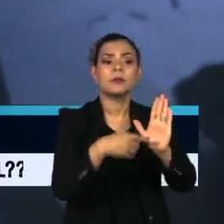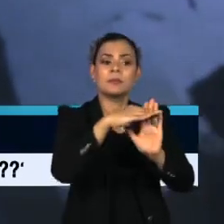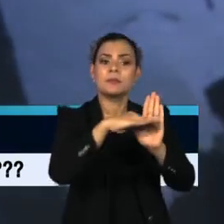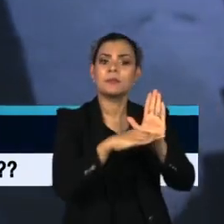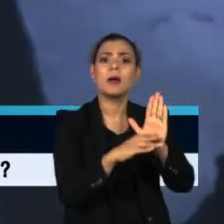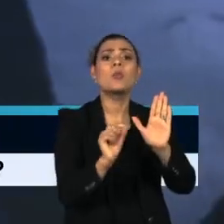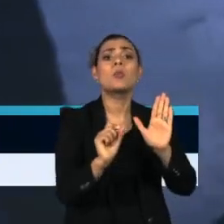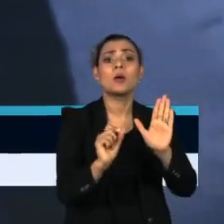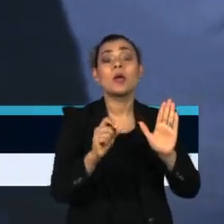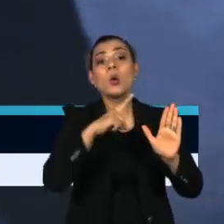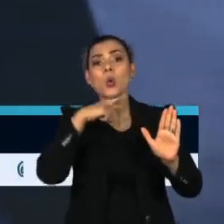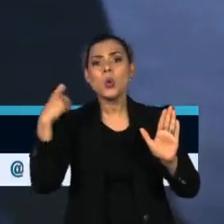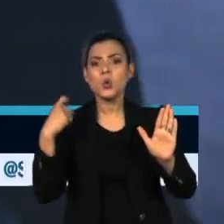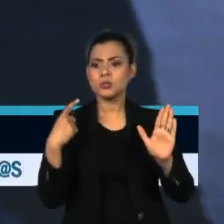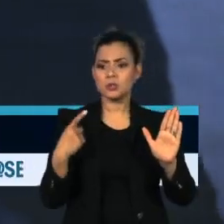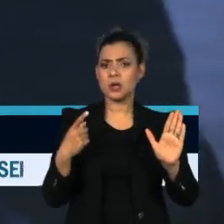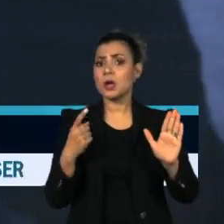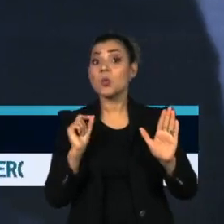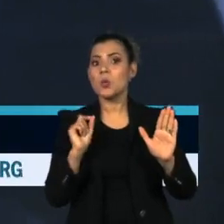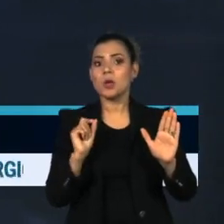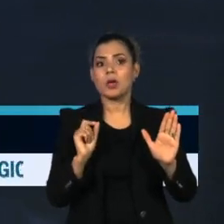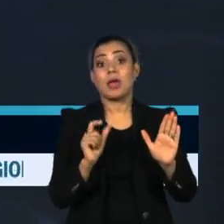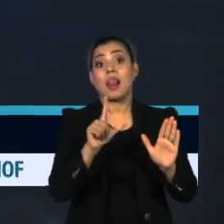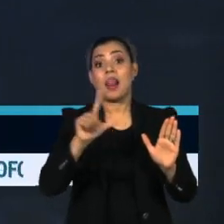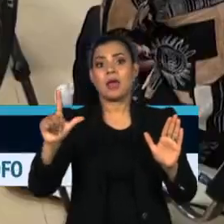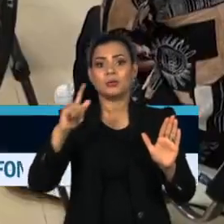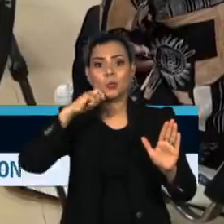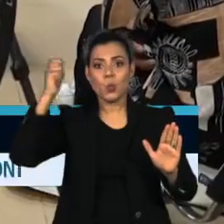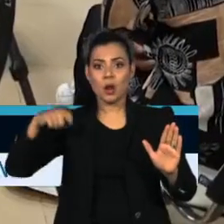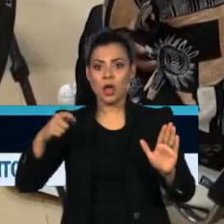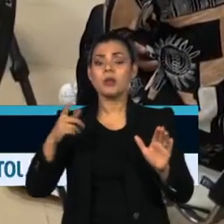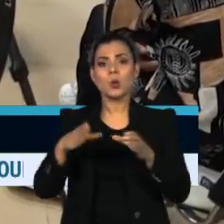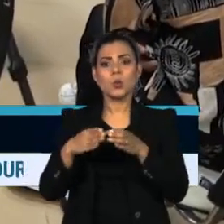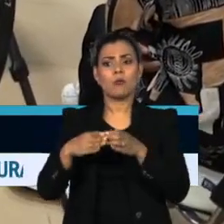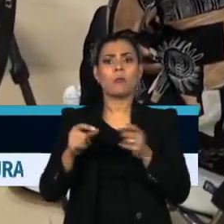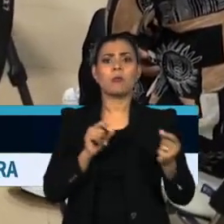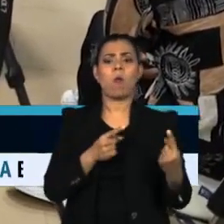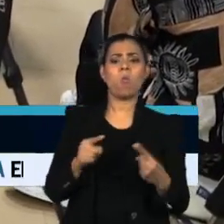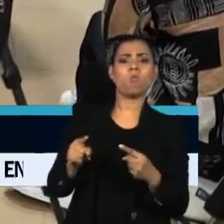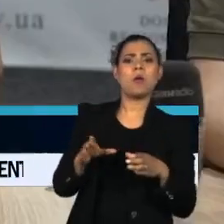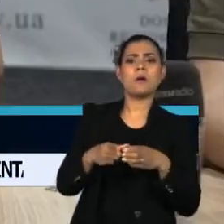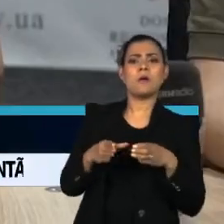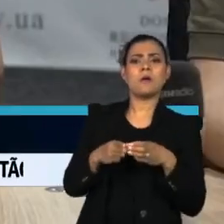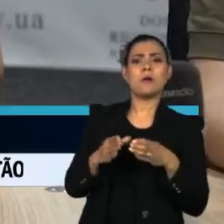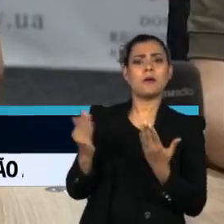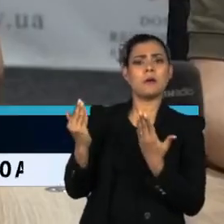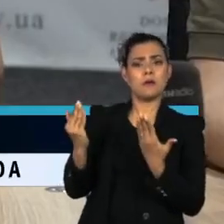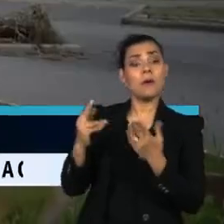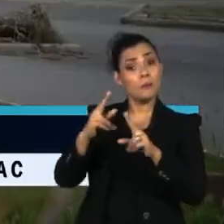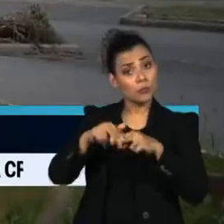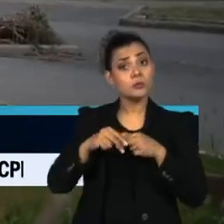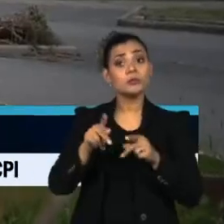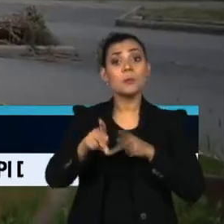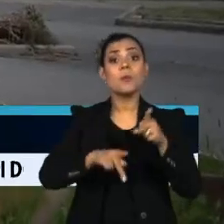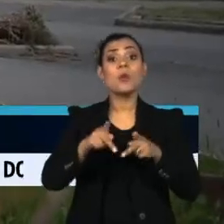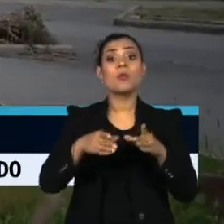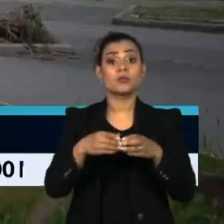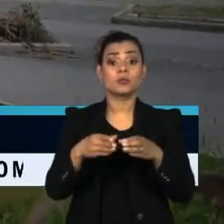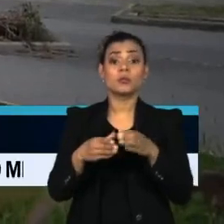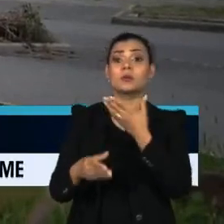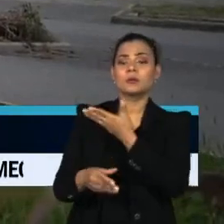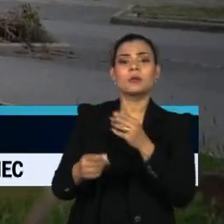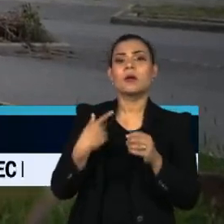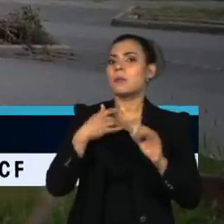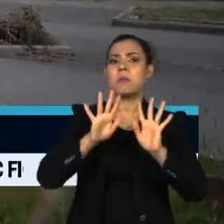e a ofensiva da Rússia se intensifica no leste da Ucrânia. As autoridades de Sloviansky pediram à população que evacue a